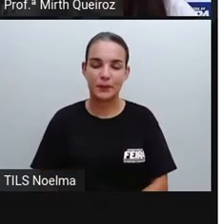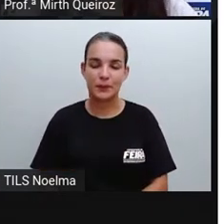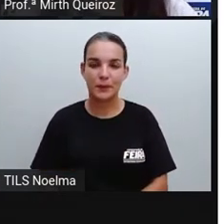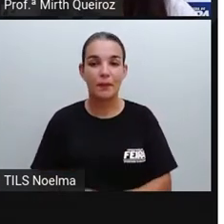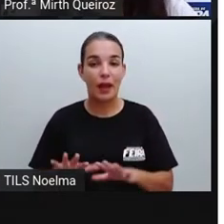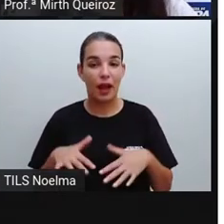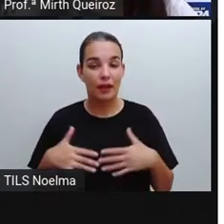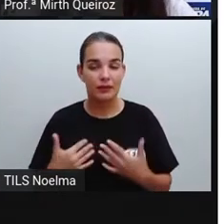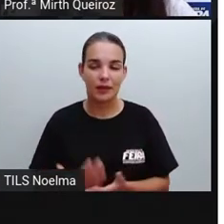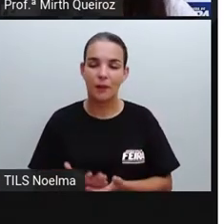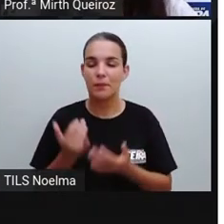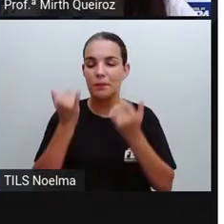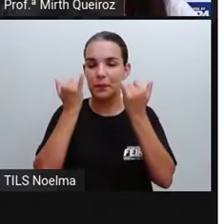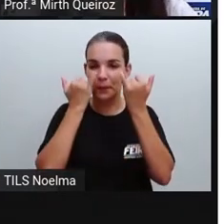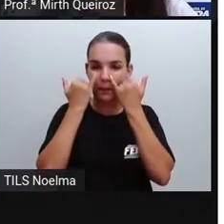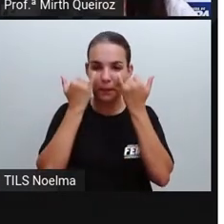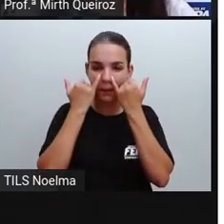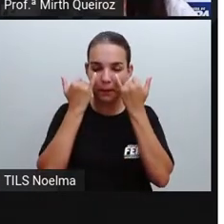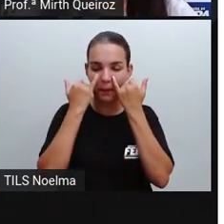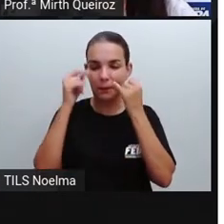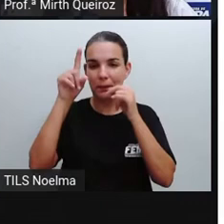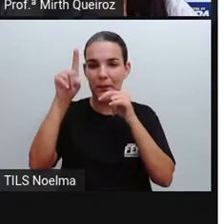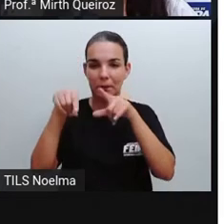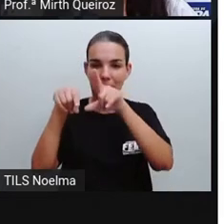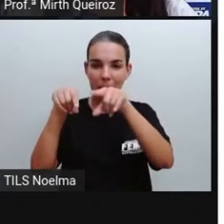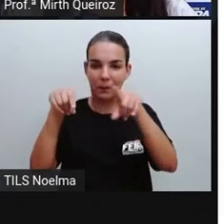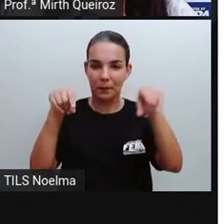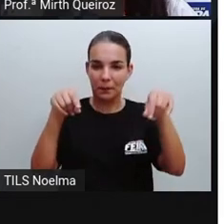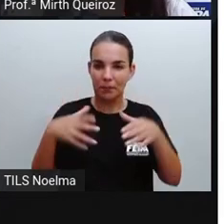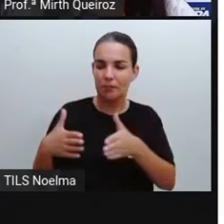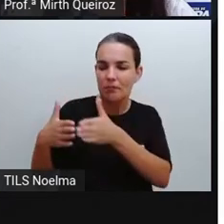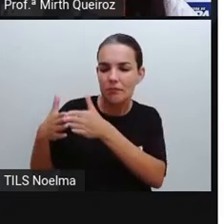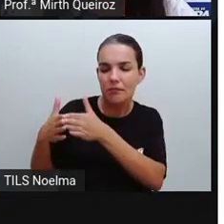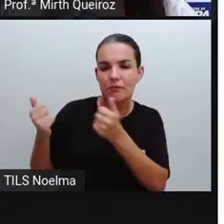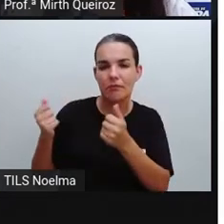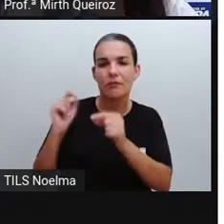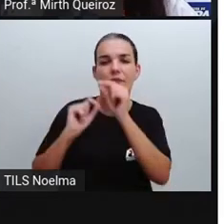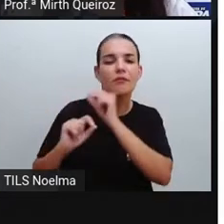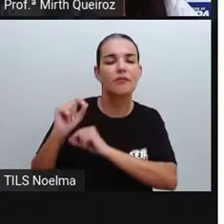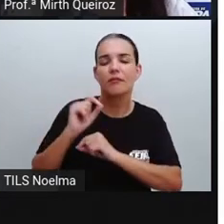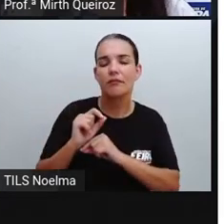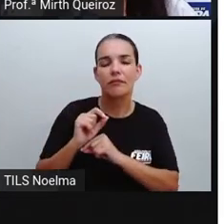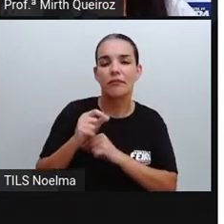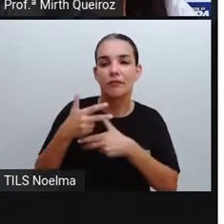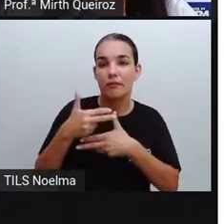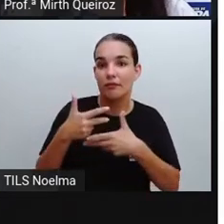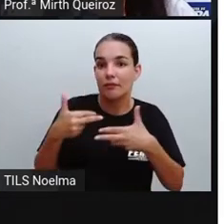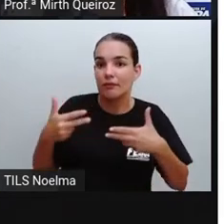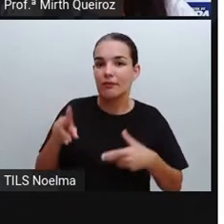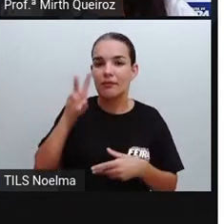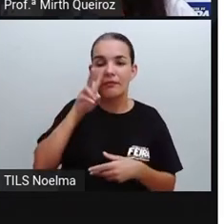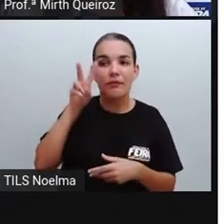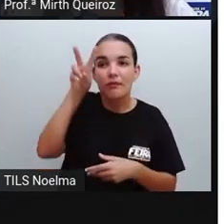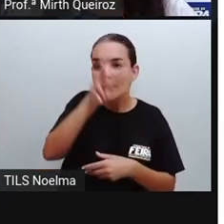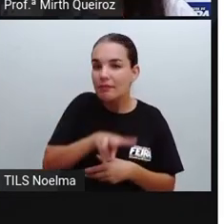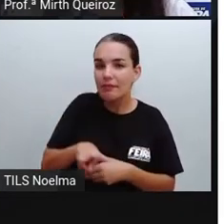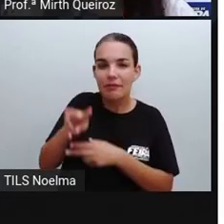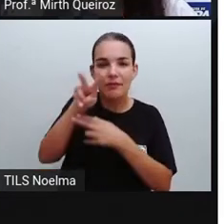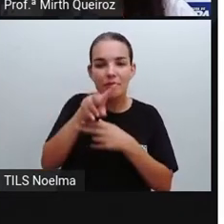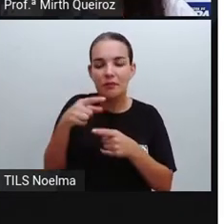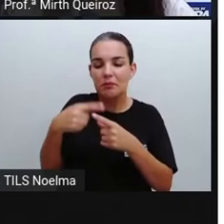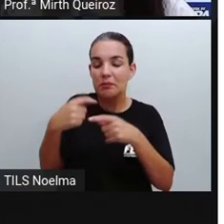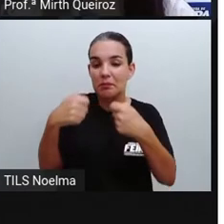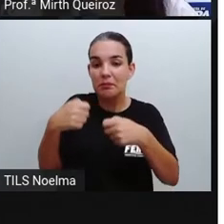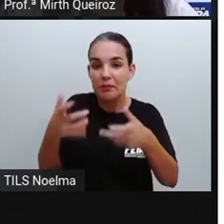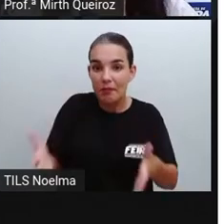O infográfico, ele apela para recursos visuais, com o objetivo de, além de chamar a atenção do